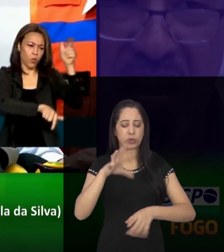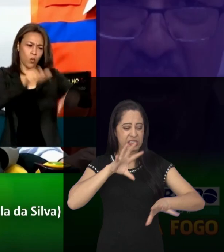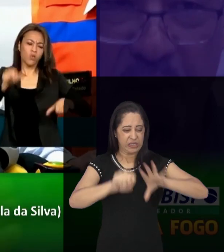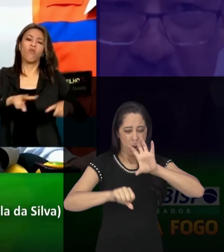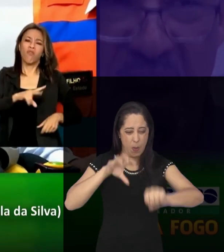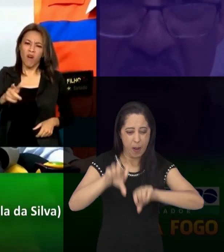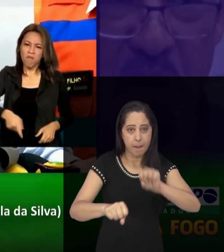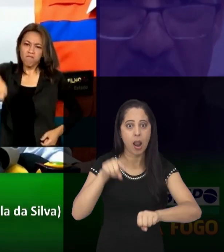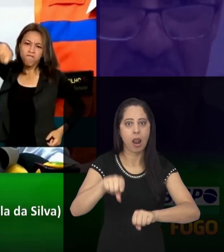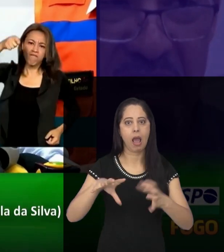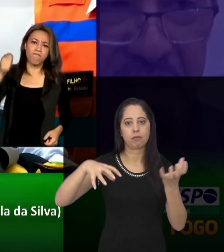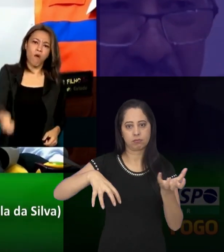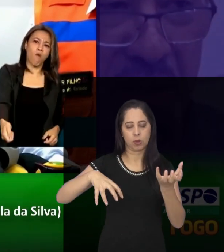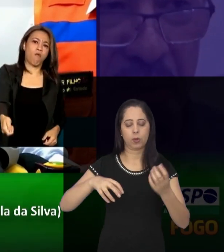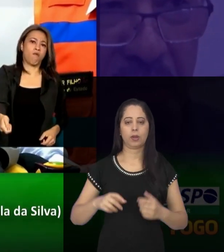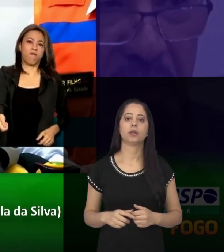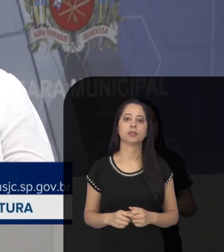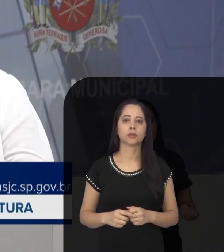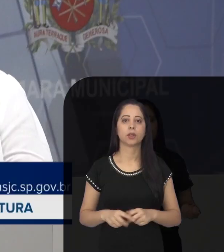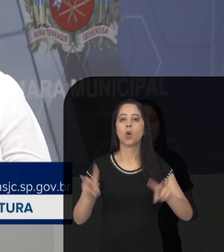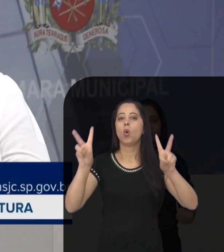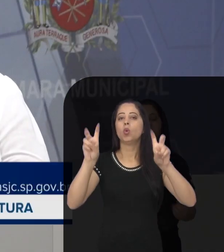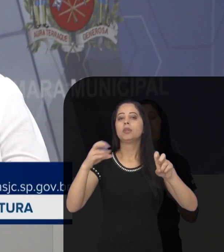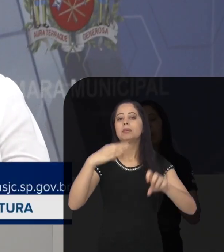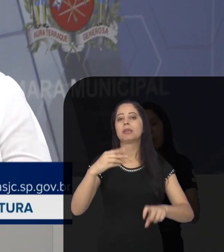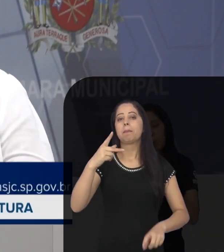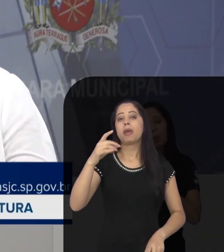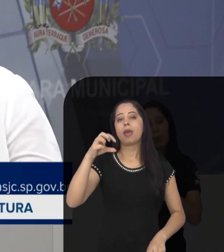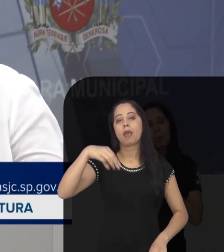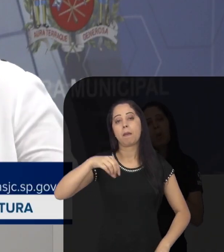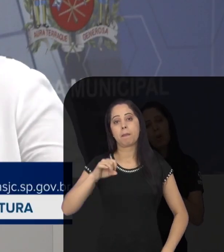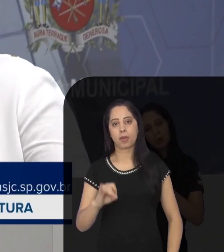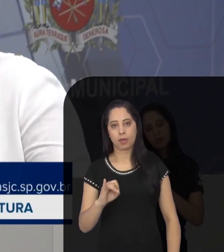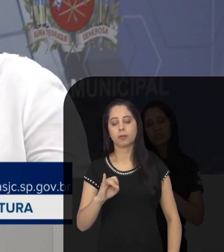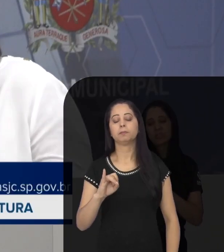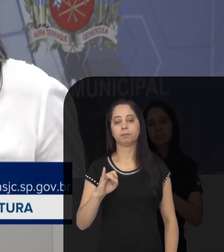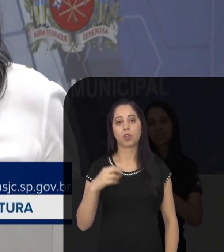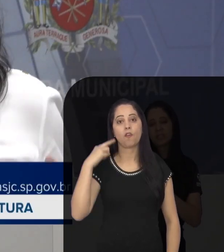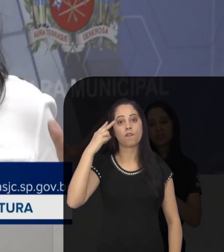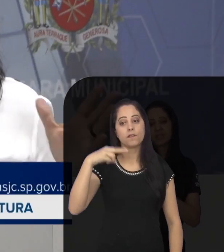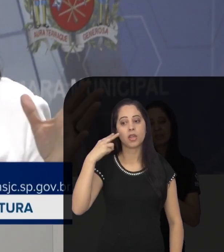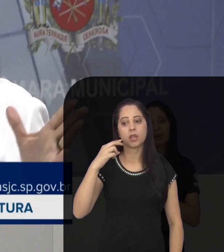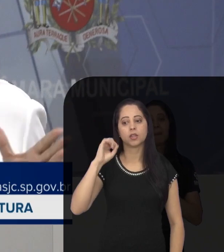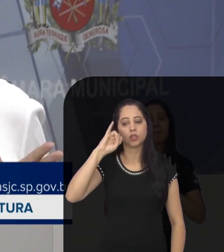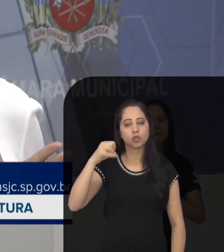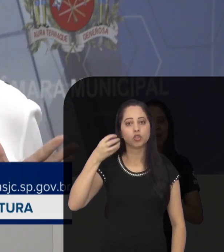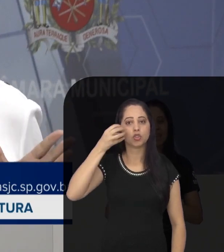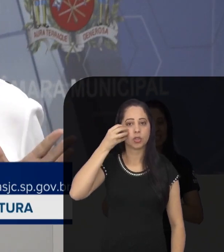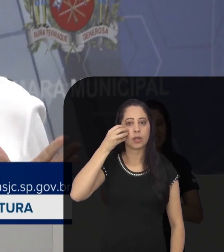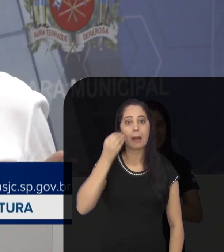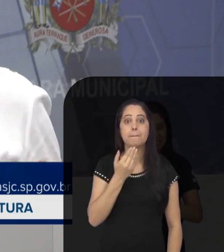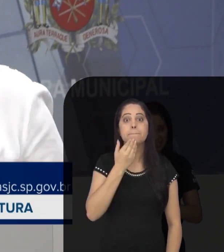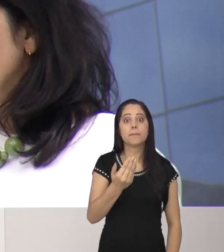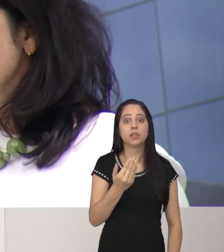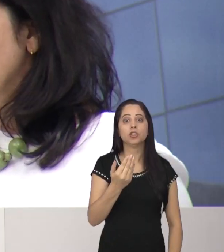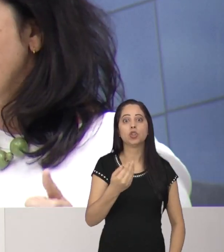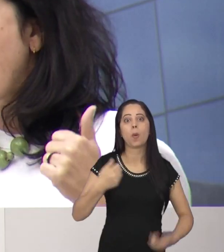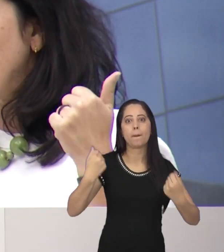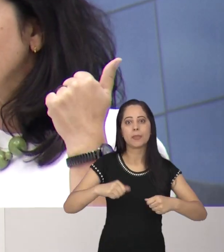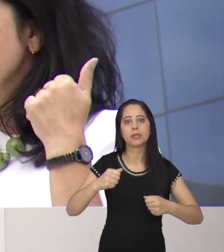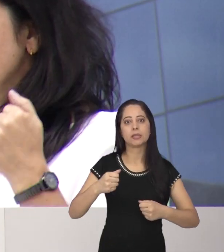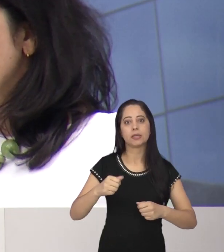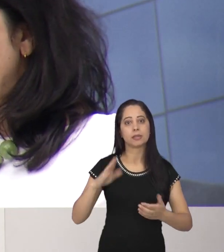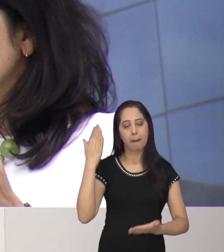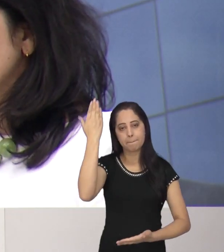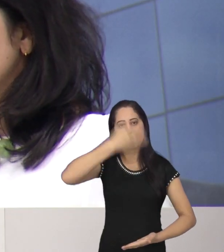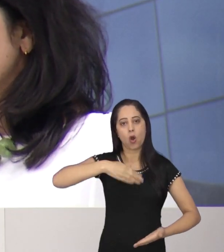de vandalismo contra o Congresso Nacional. Ainda no tema da CPMI, outra oradora da noite, a vereadora Juliana Fraga, pediu que